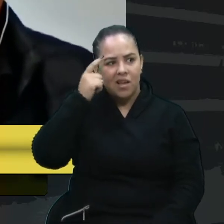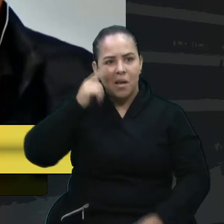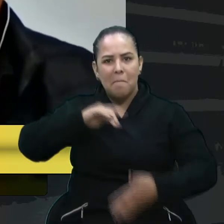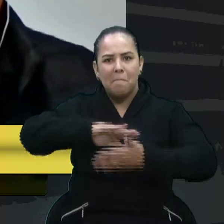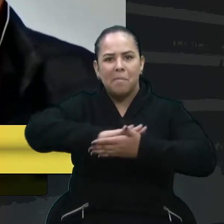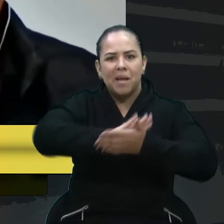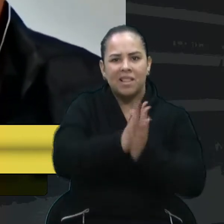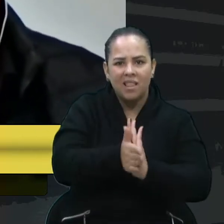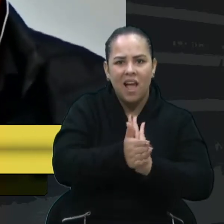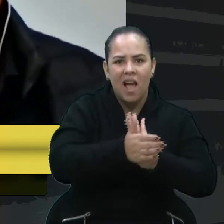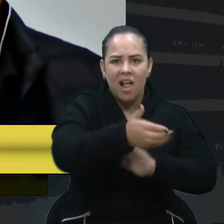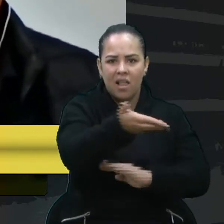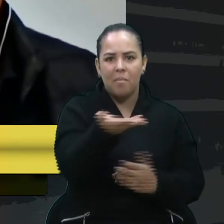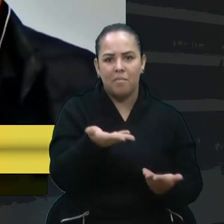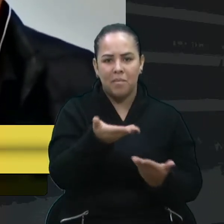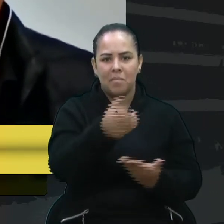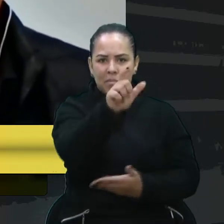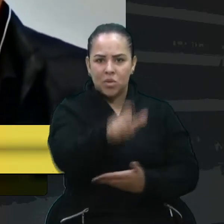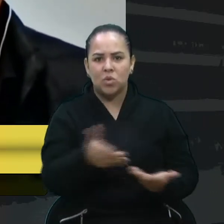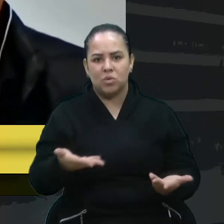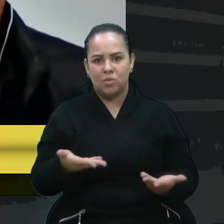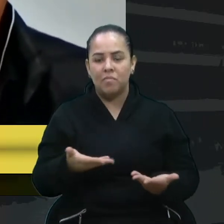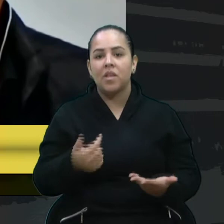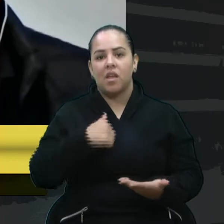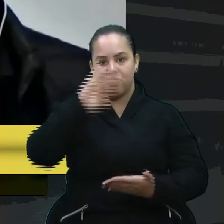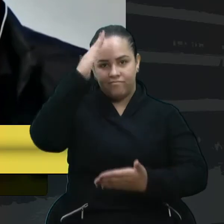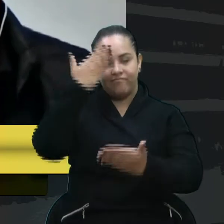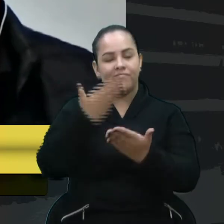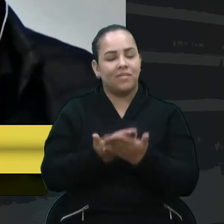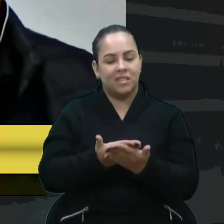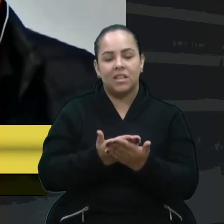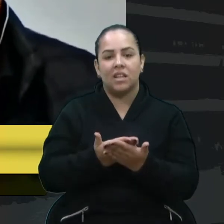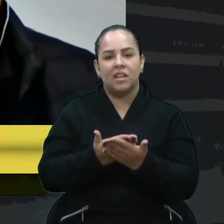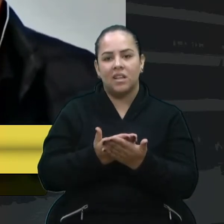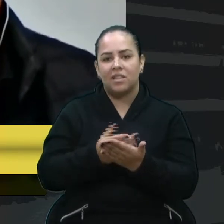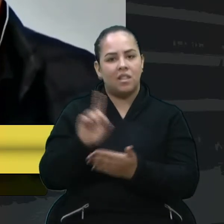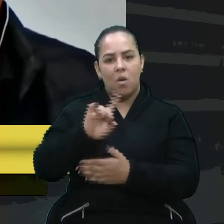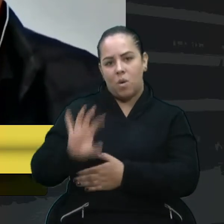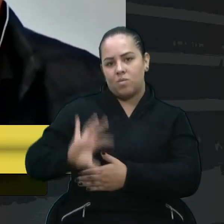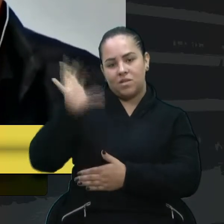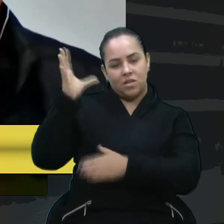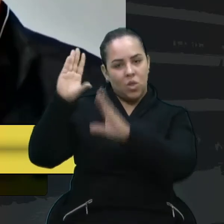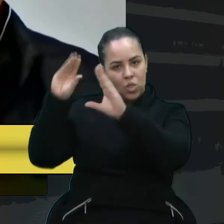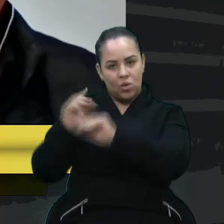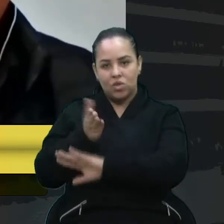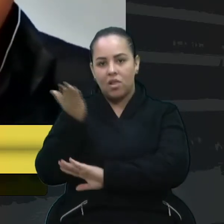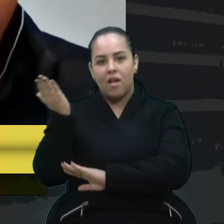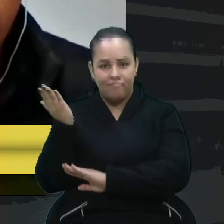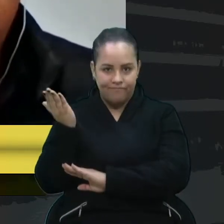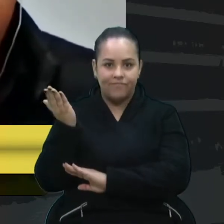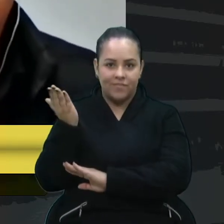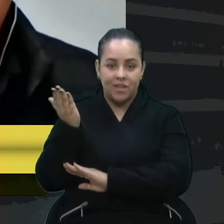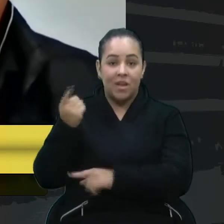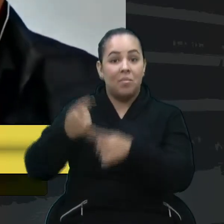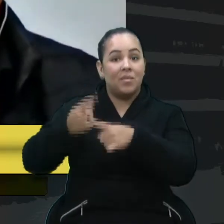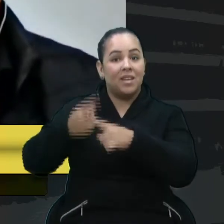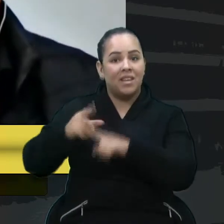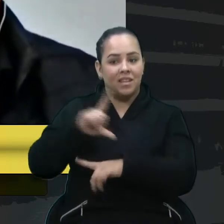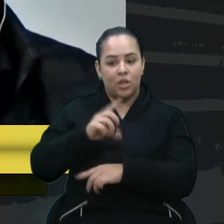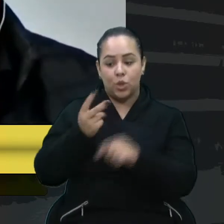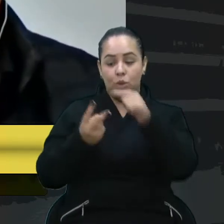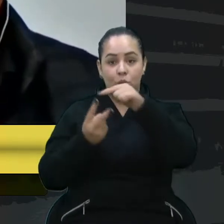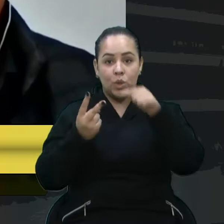Jamais. Eu tenho certeza absoluta que isso, naquela noite, não aconteceu com esses guardas. Houve dois erros.